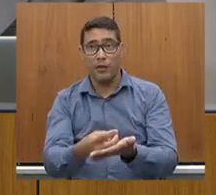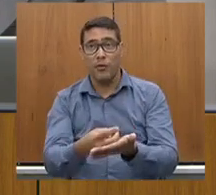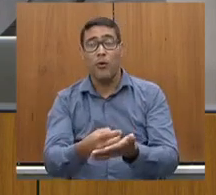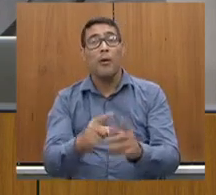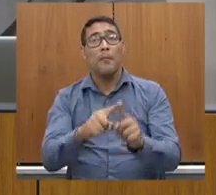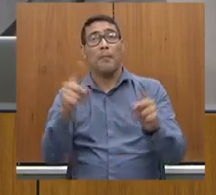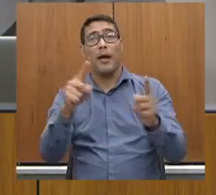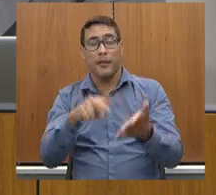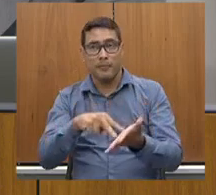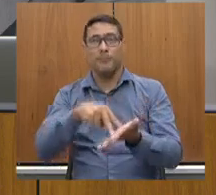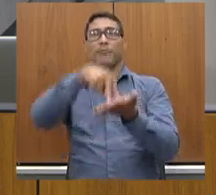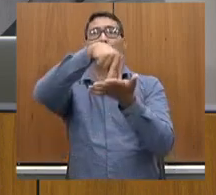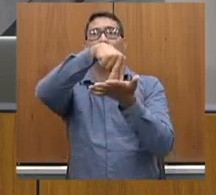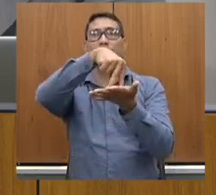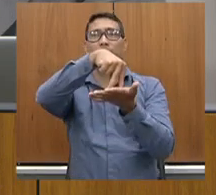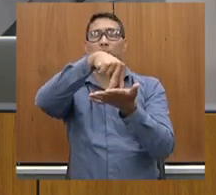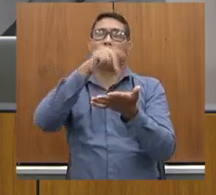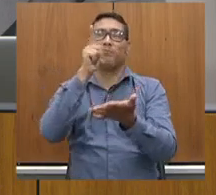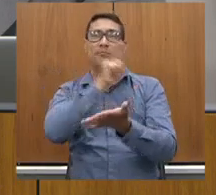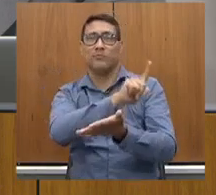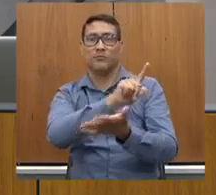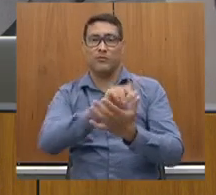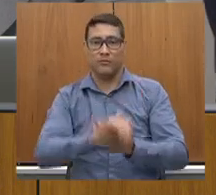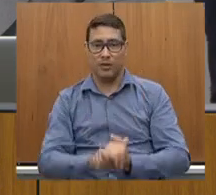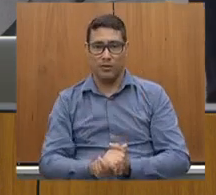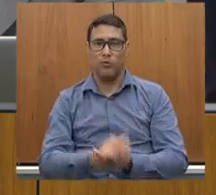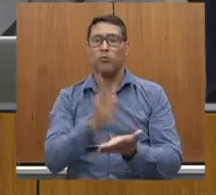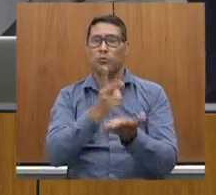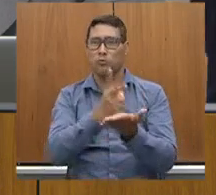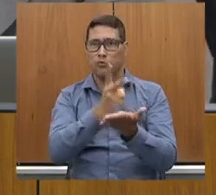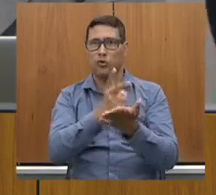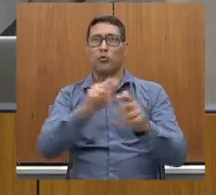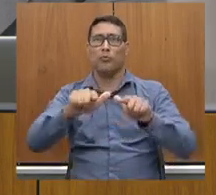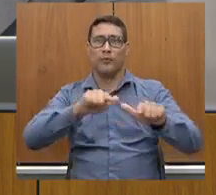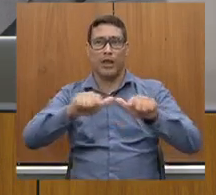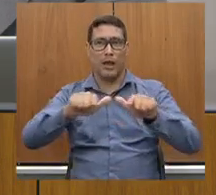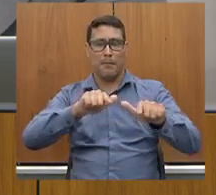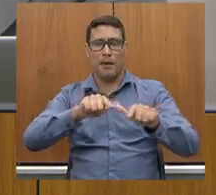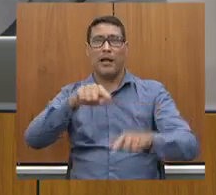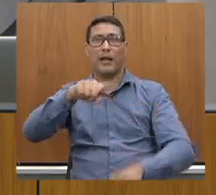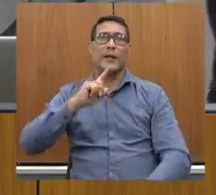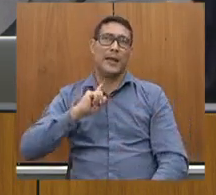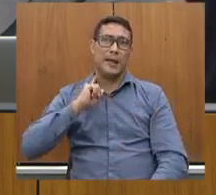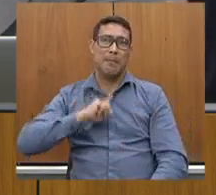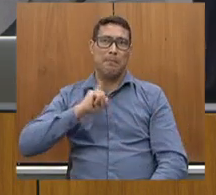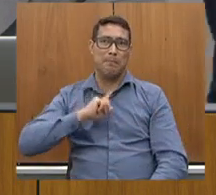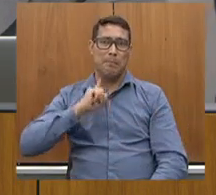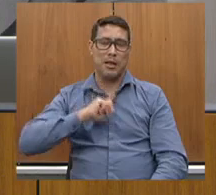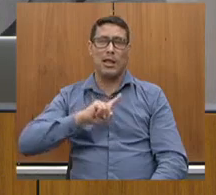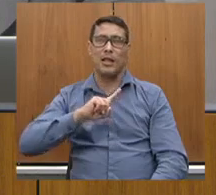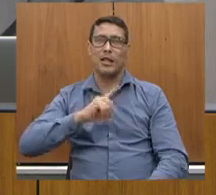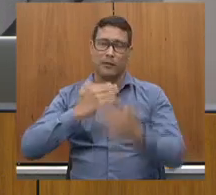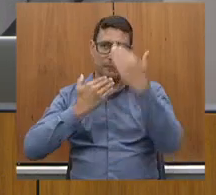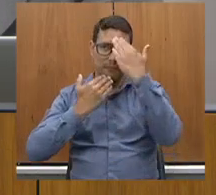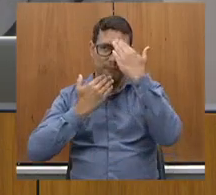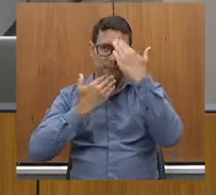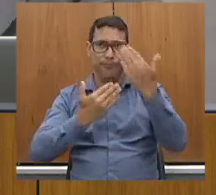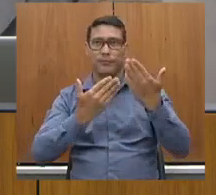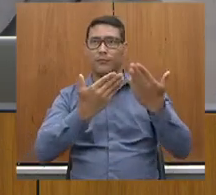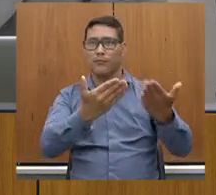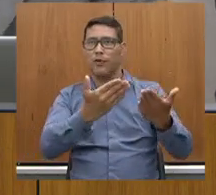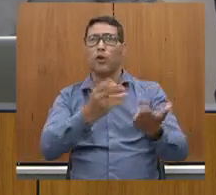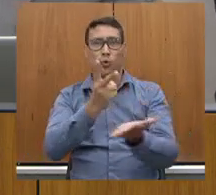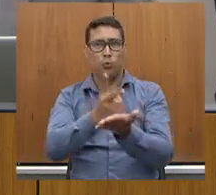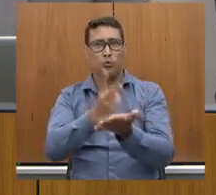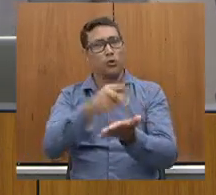Não caiu e não ficou caído. Continua o trabalho, Minas Gerais é grata a você, continue firme e